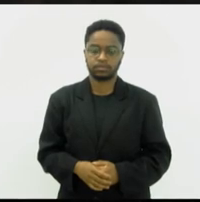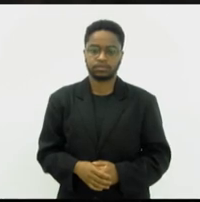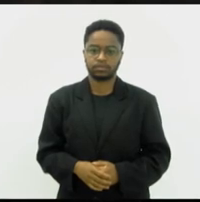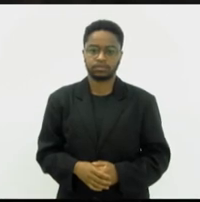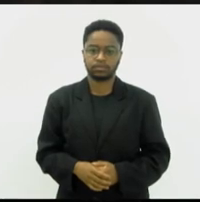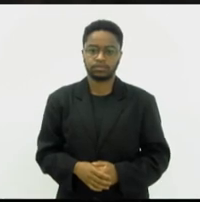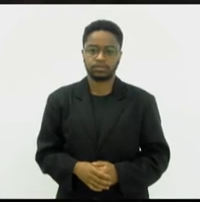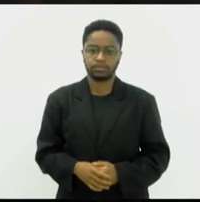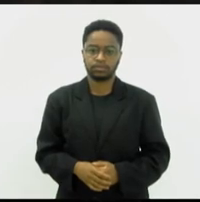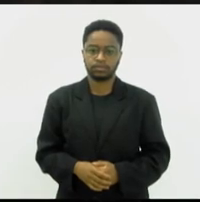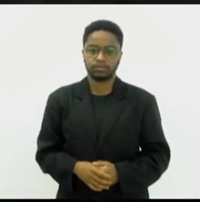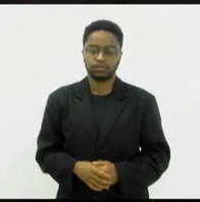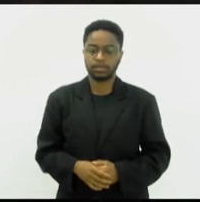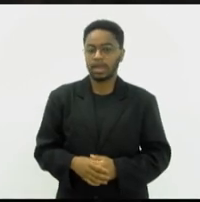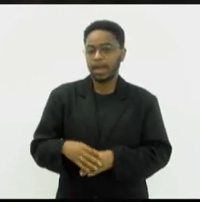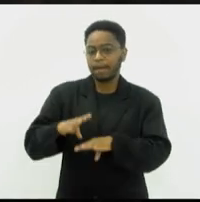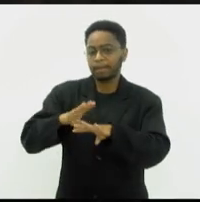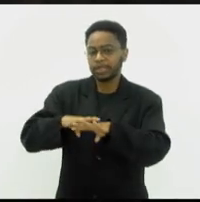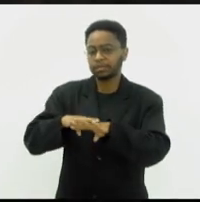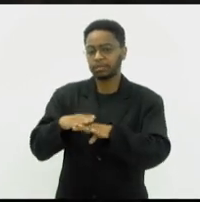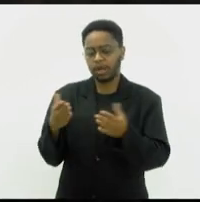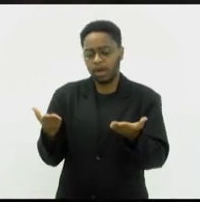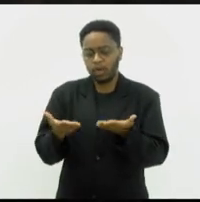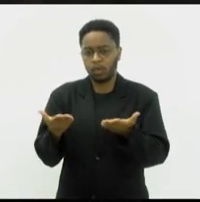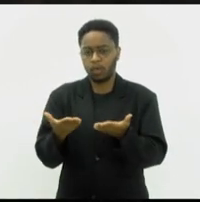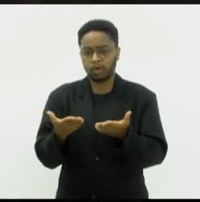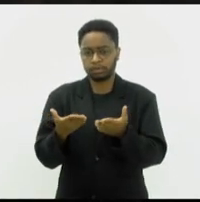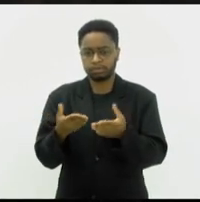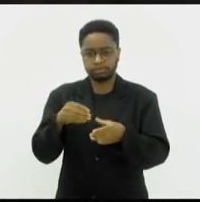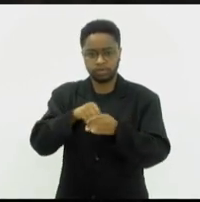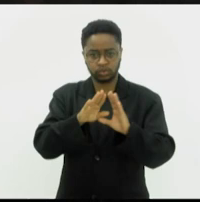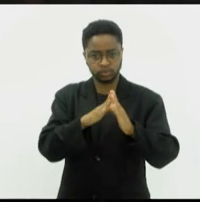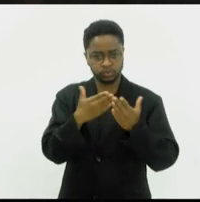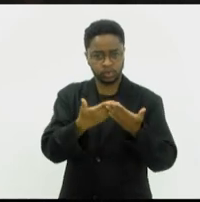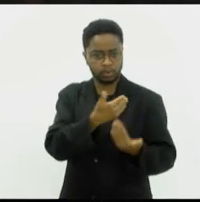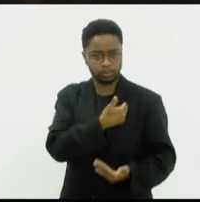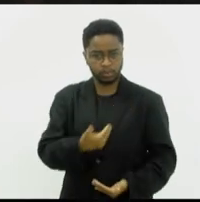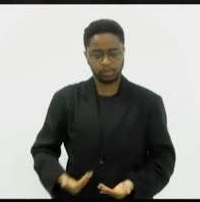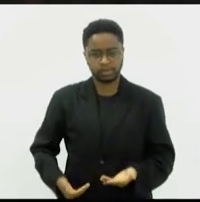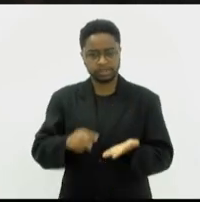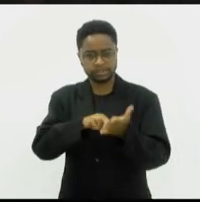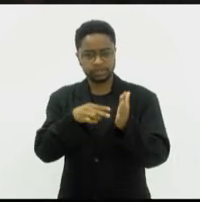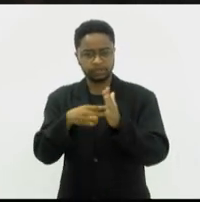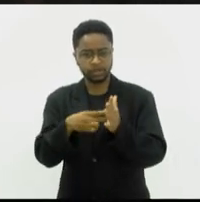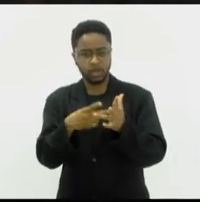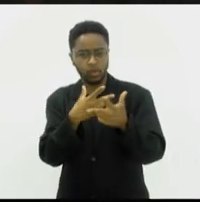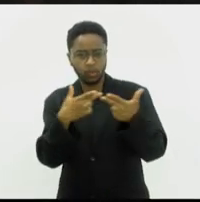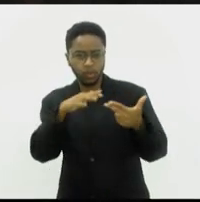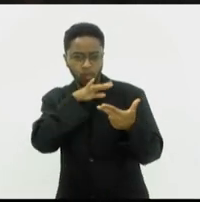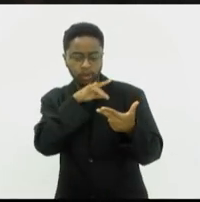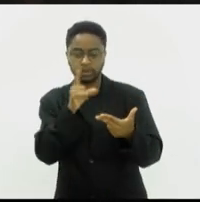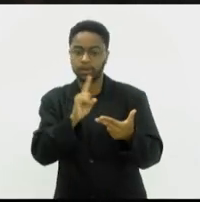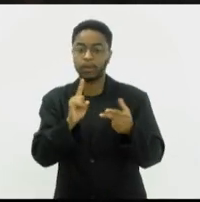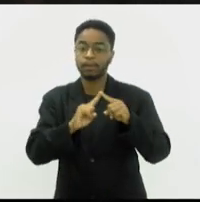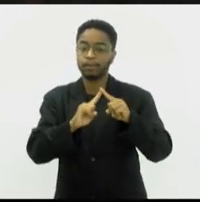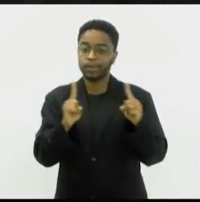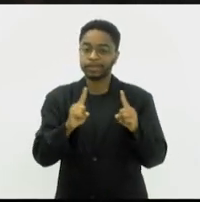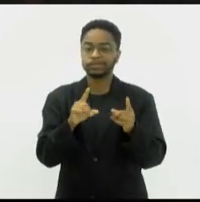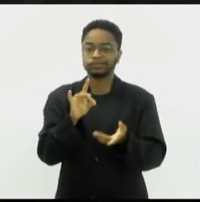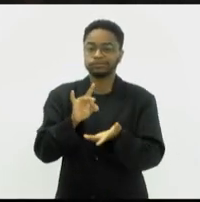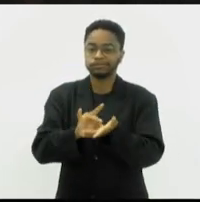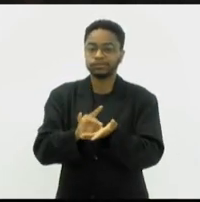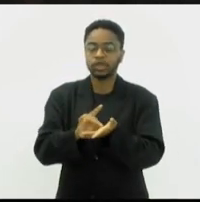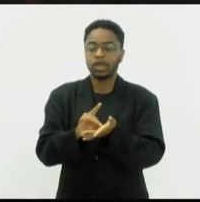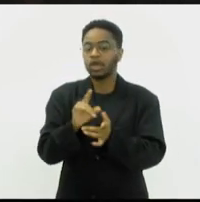um bicho papão, mas exatamente aquilo que ela necessita e precisa ser.